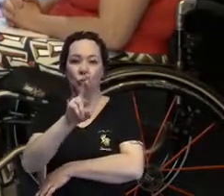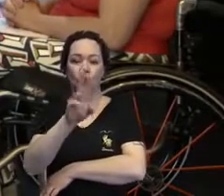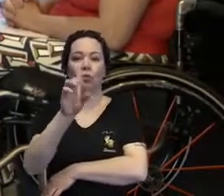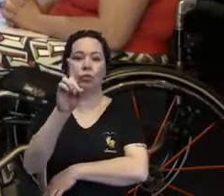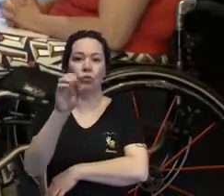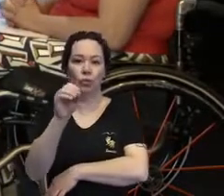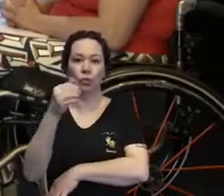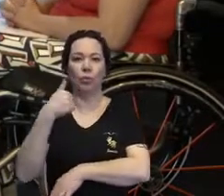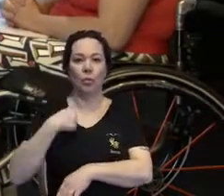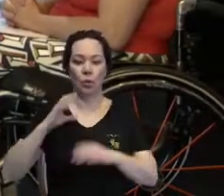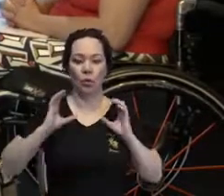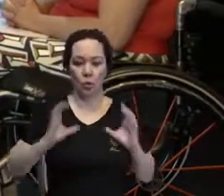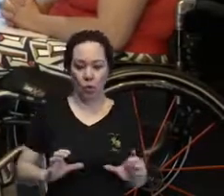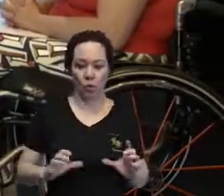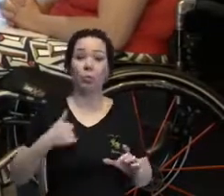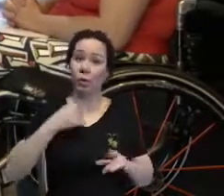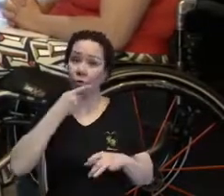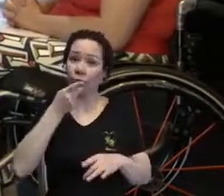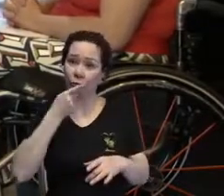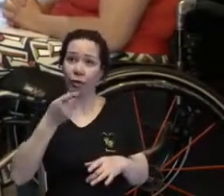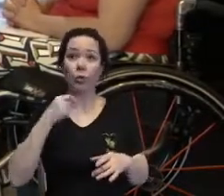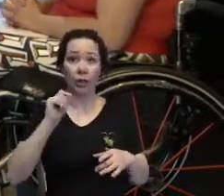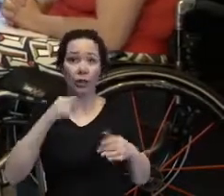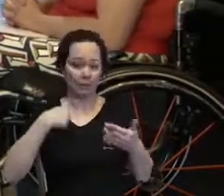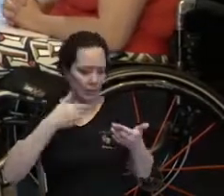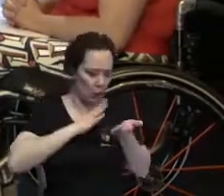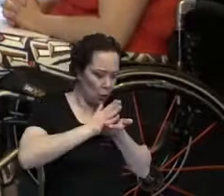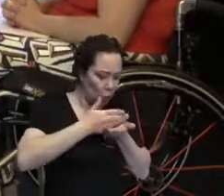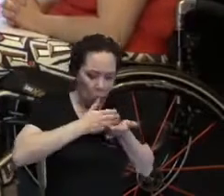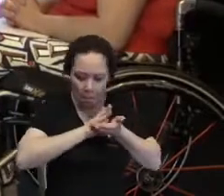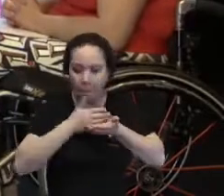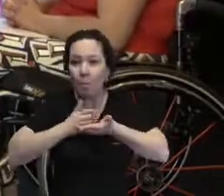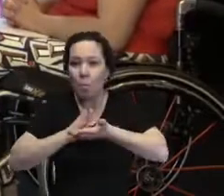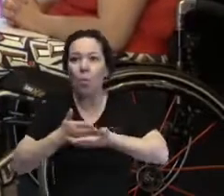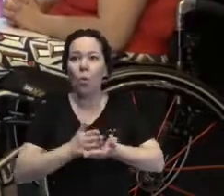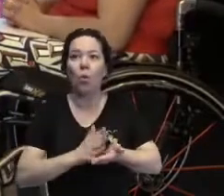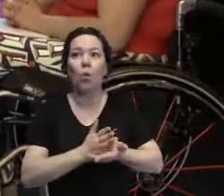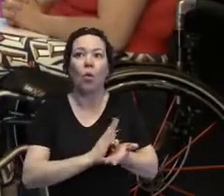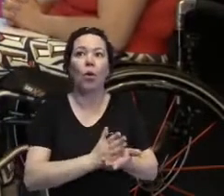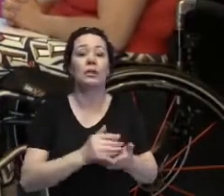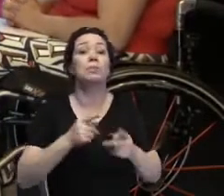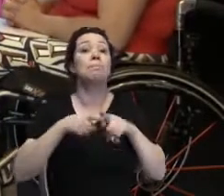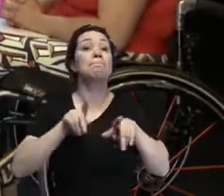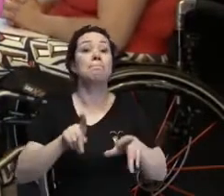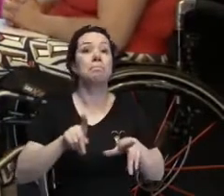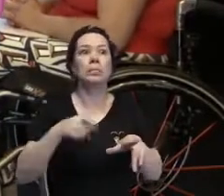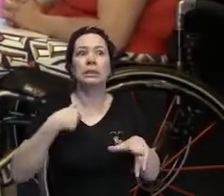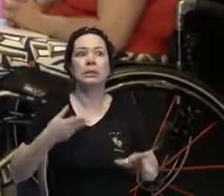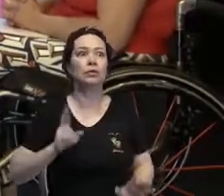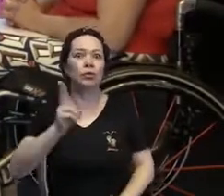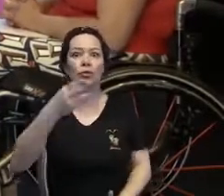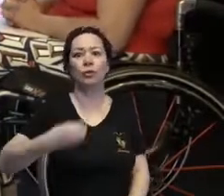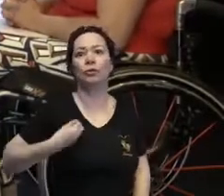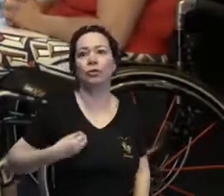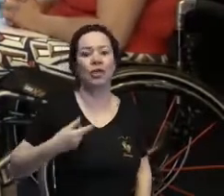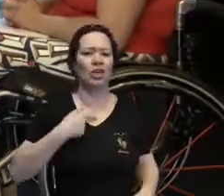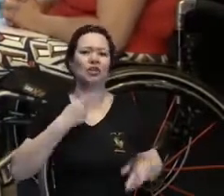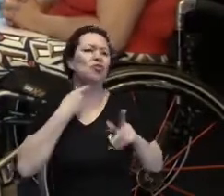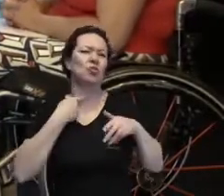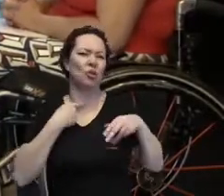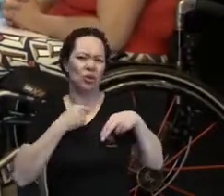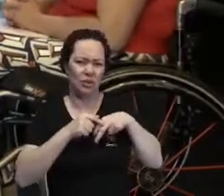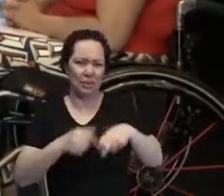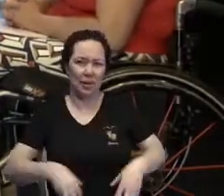corpo que me incomodam e tal, mas assim, não me incomodam ao ponto de eu deixar de viver. eu não gosto da minha barriga,